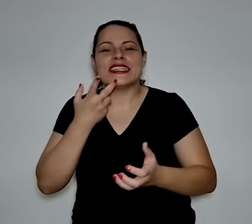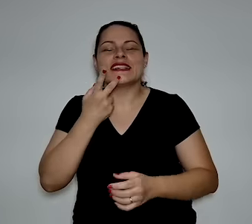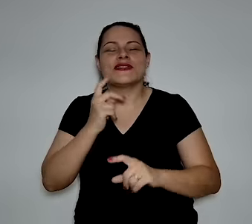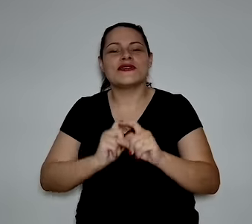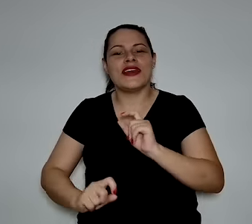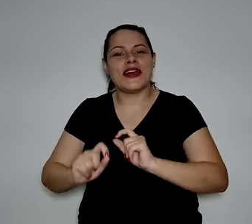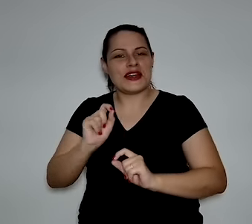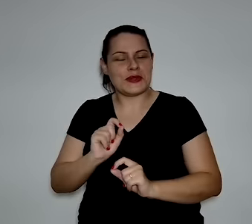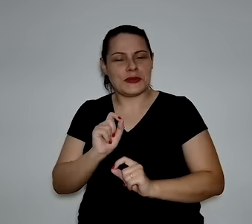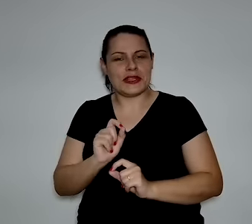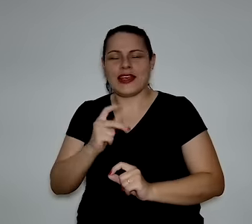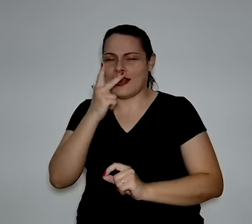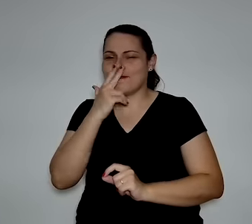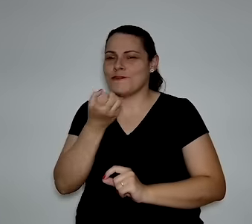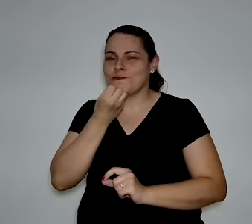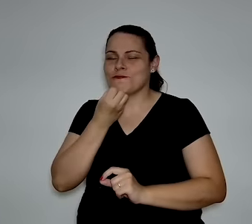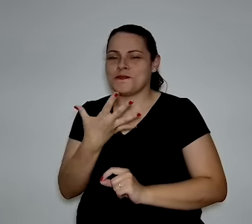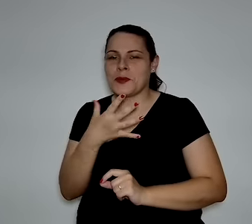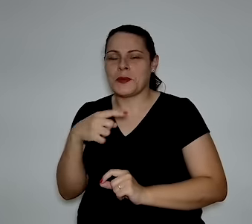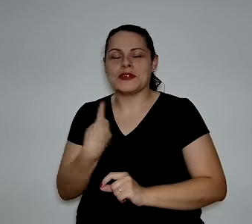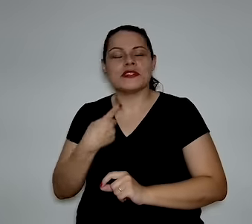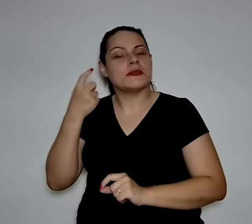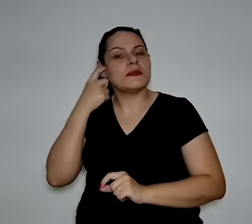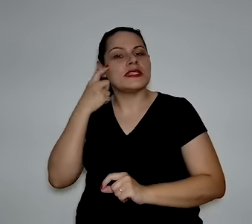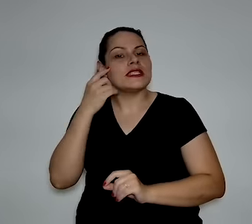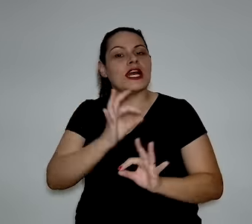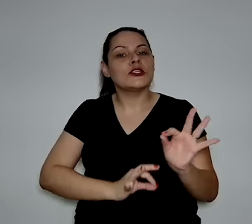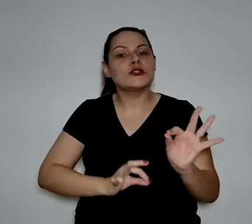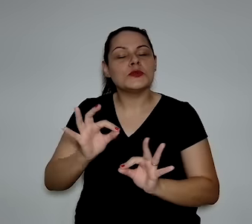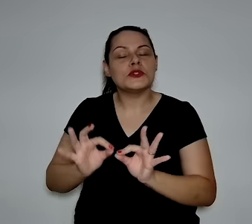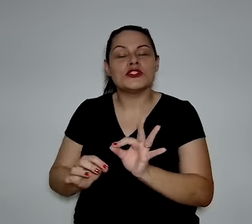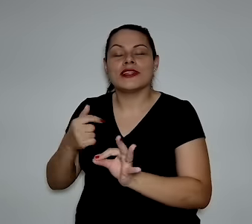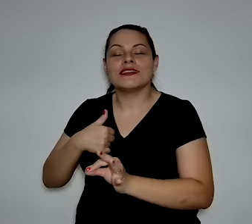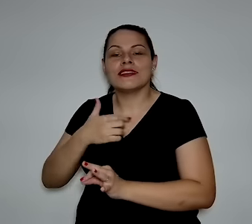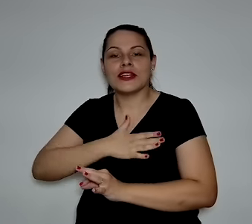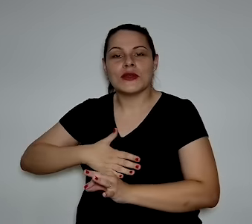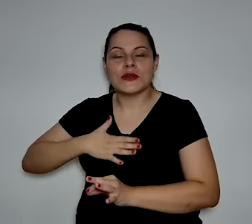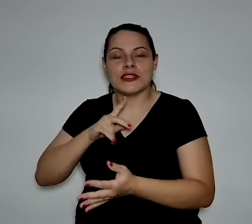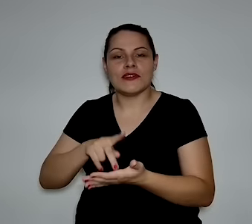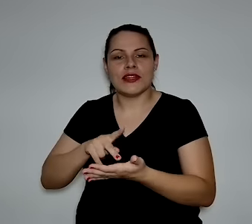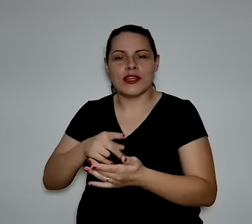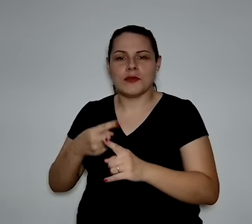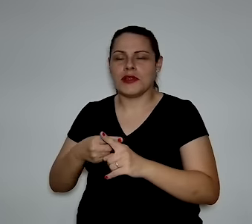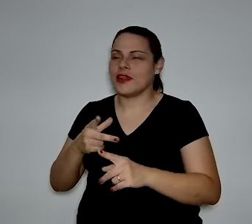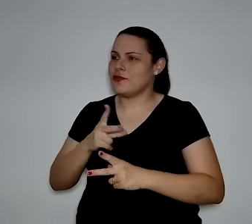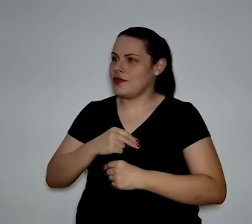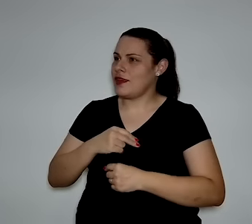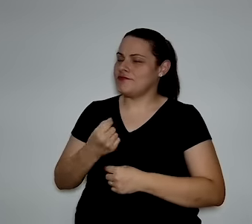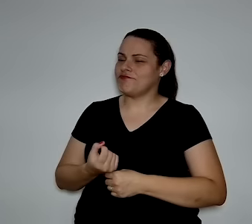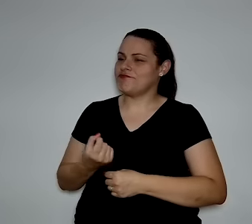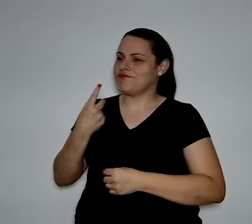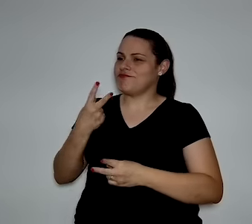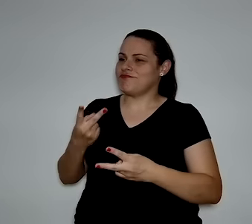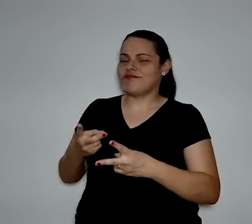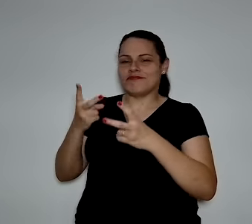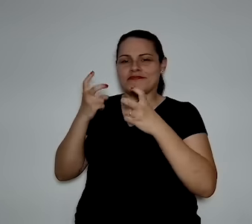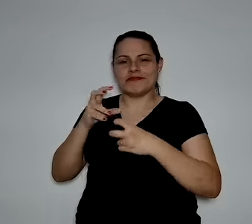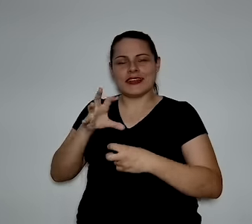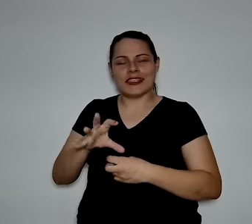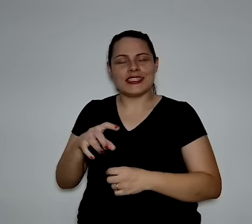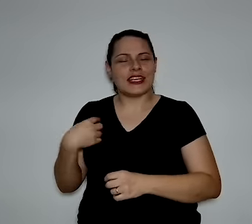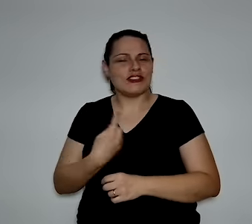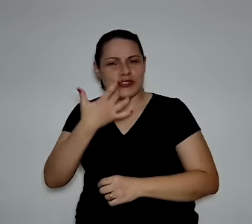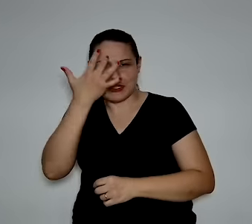Eu queria dizer, e eu acho que vale muito a pena ver o projeto do Ceará, eu realmente, eu tinha essa mesma impressão, a